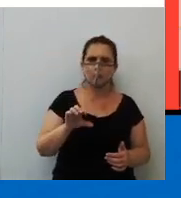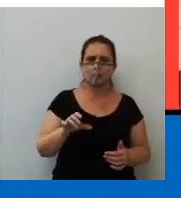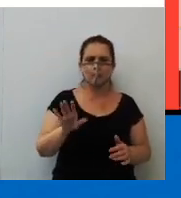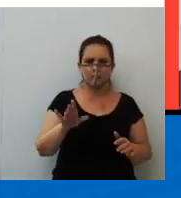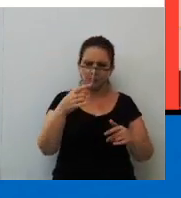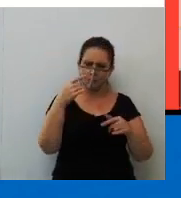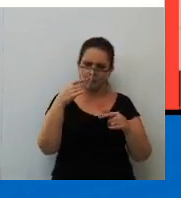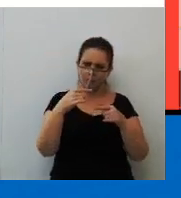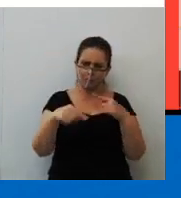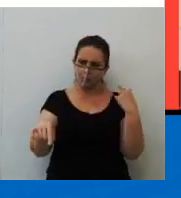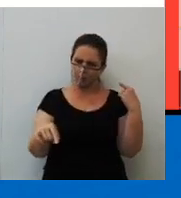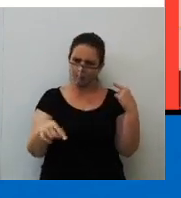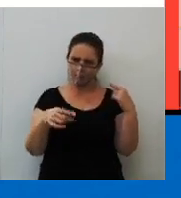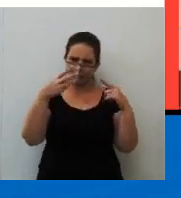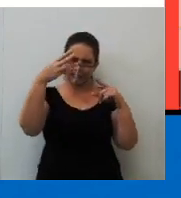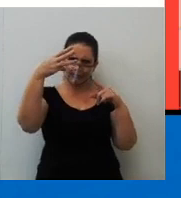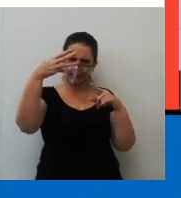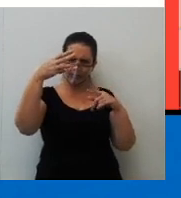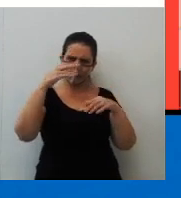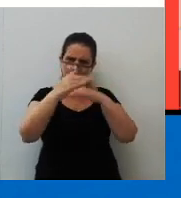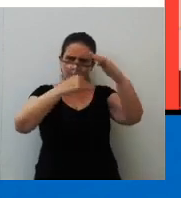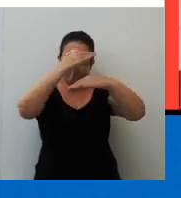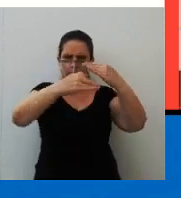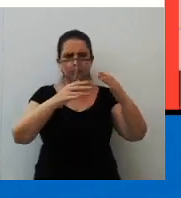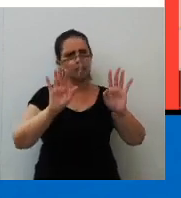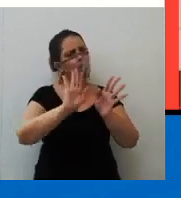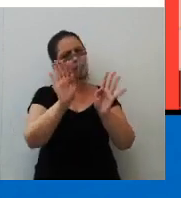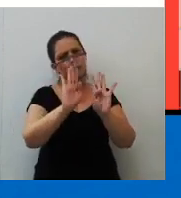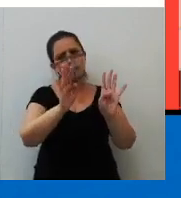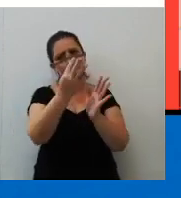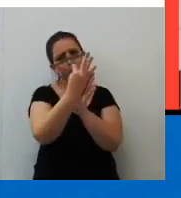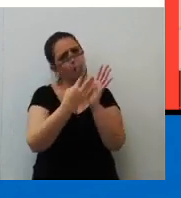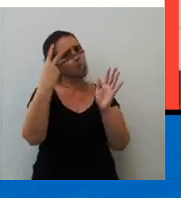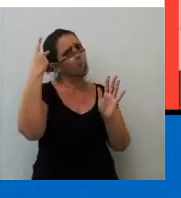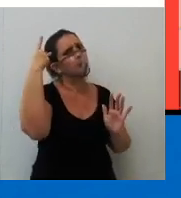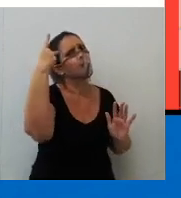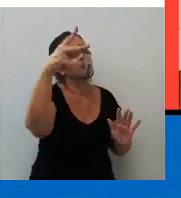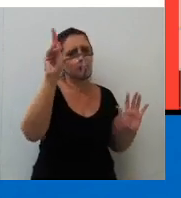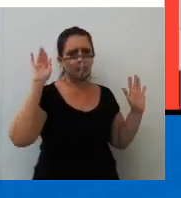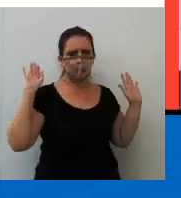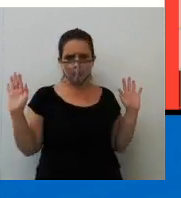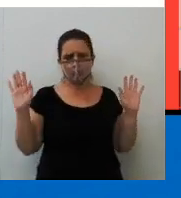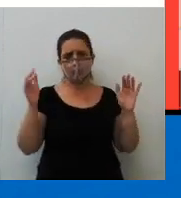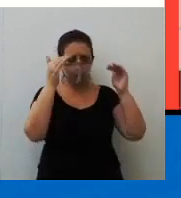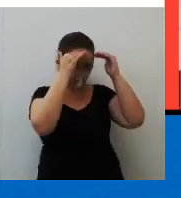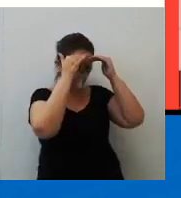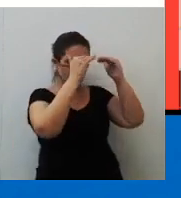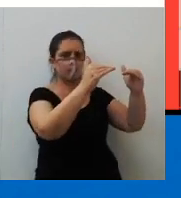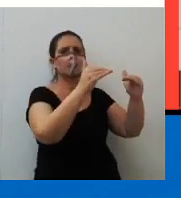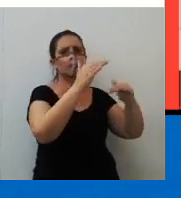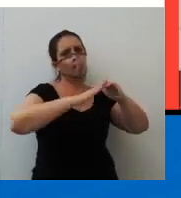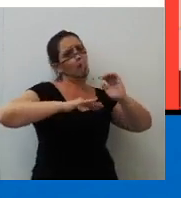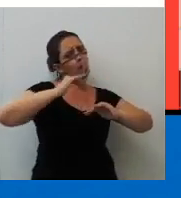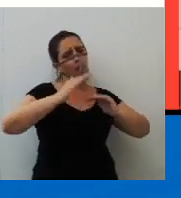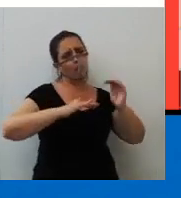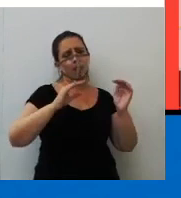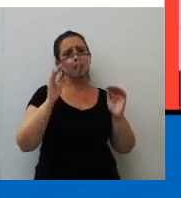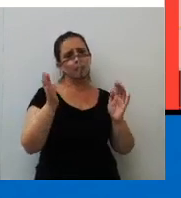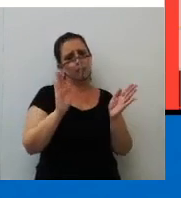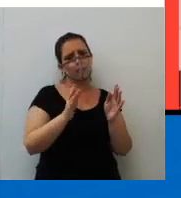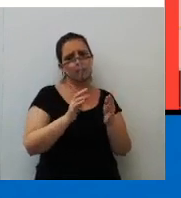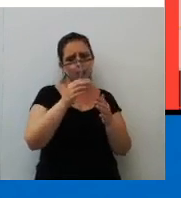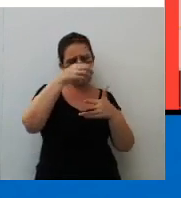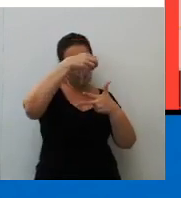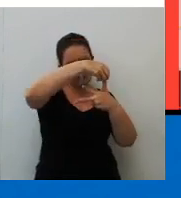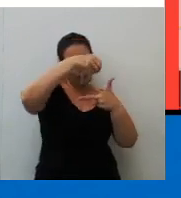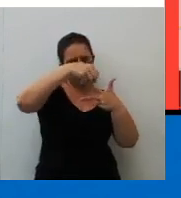contra? Não. O texto é seu. Você faz com ele o que você quiser. Desde que você respeite as competências. Siga exatamente o o